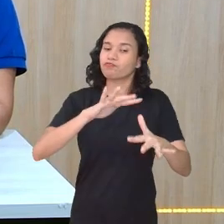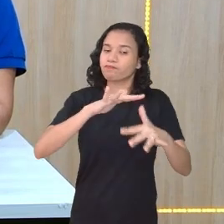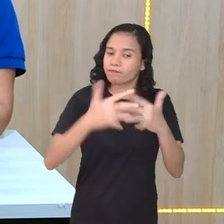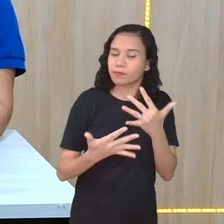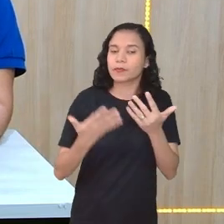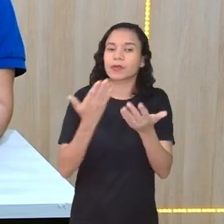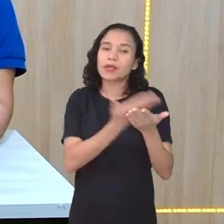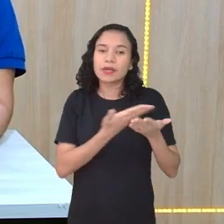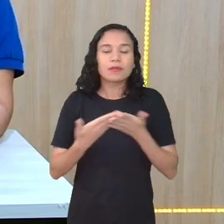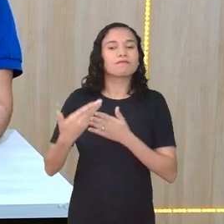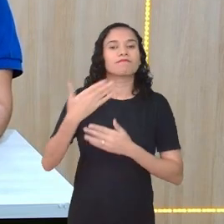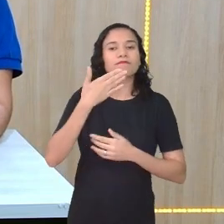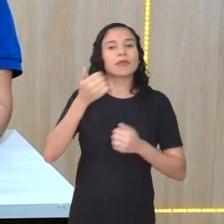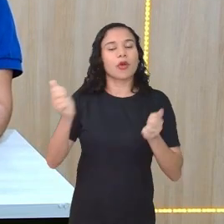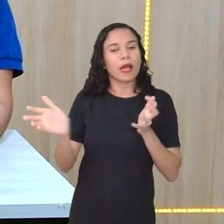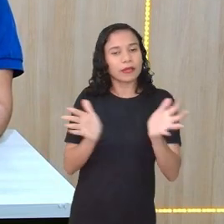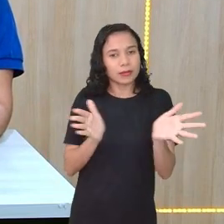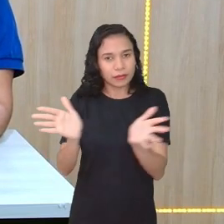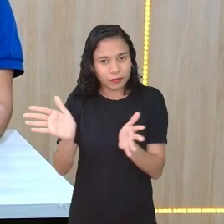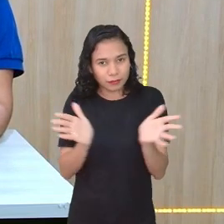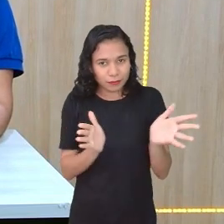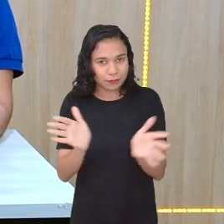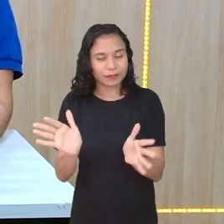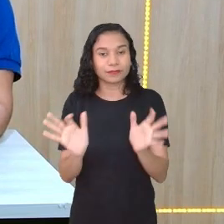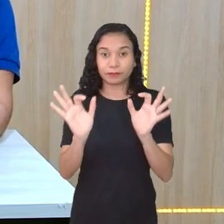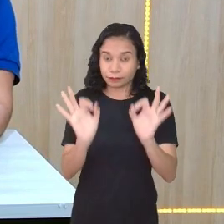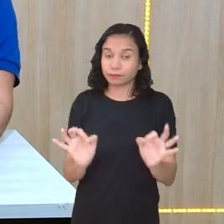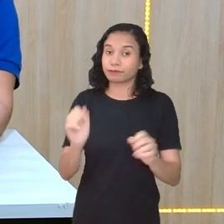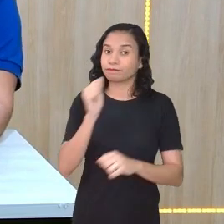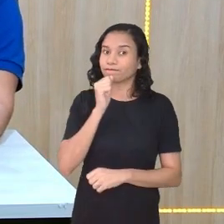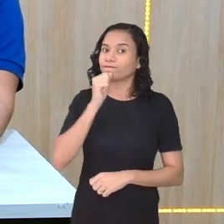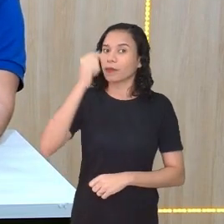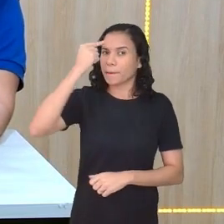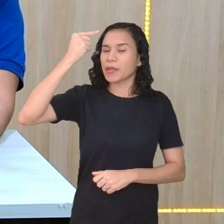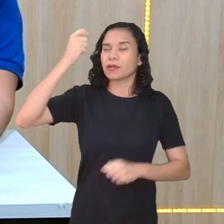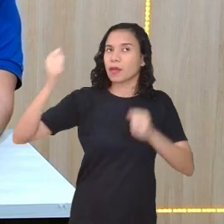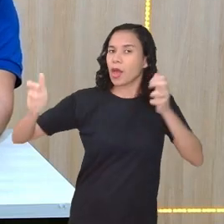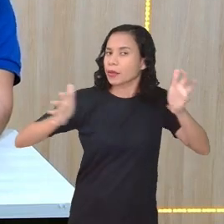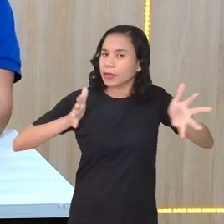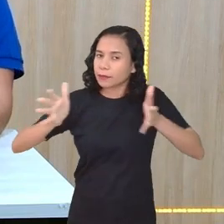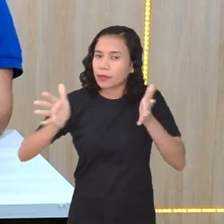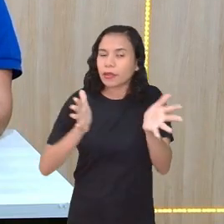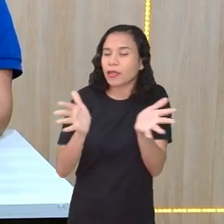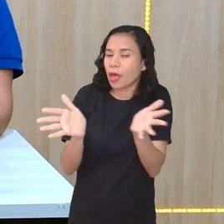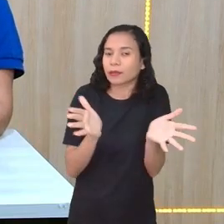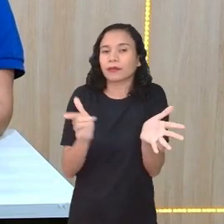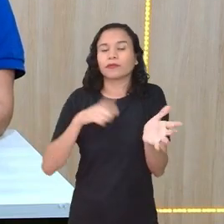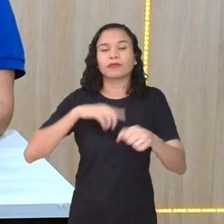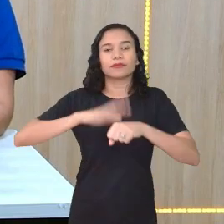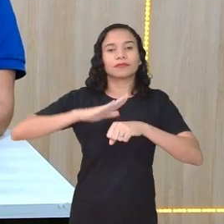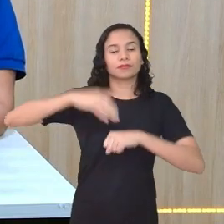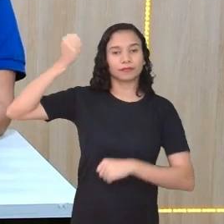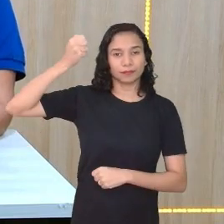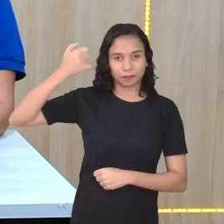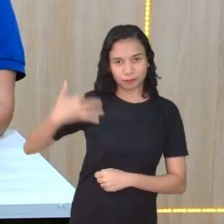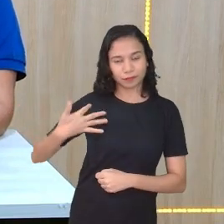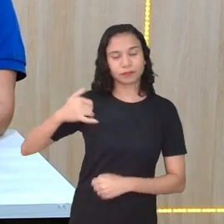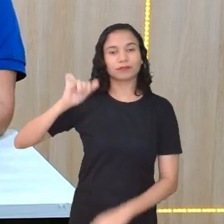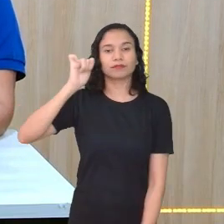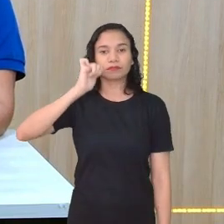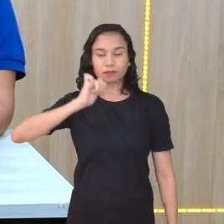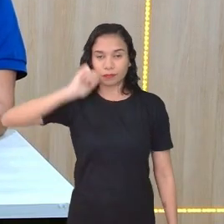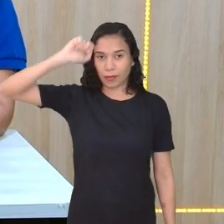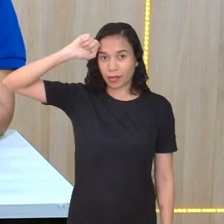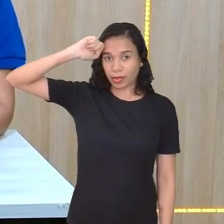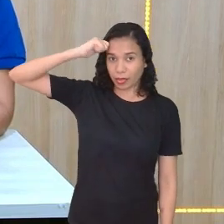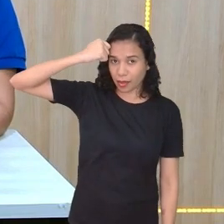torna nossas aulas um pouco mais acessíveis, e ainda pensando em acessibilidade, eu vou me autodescrever. Eu sou uma